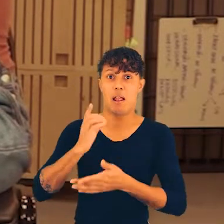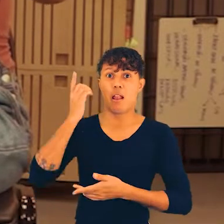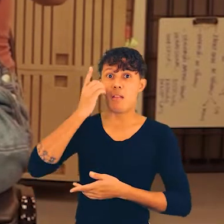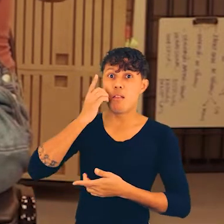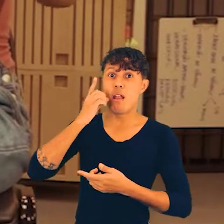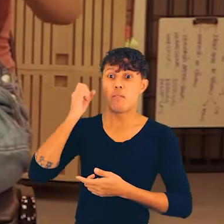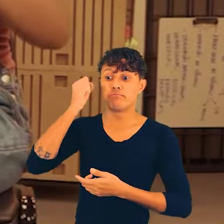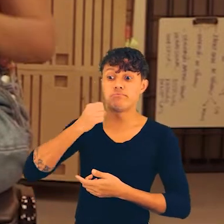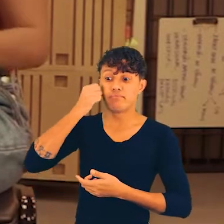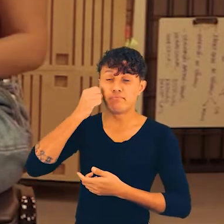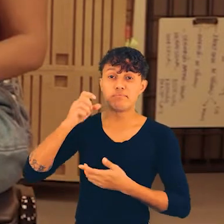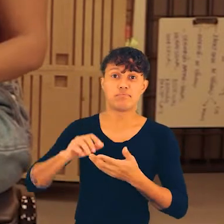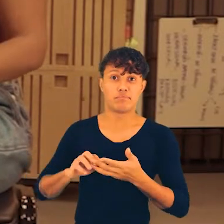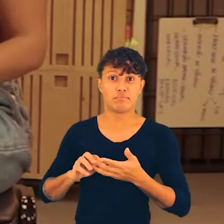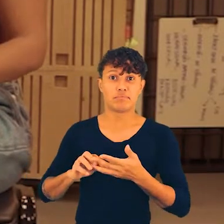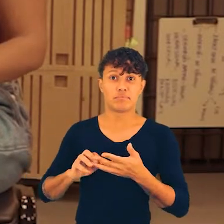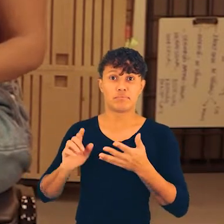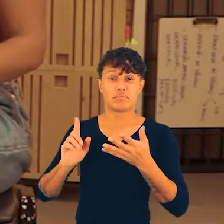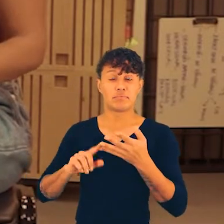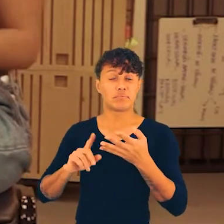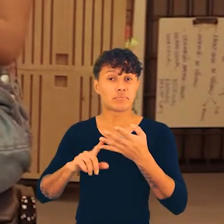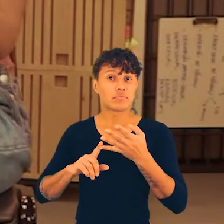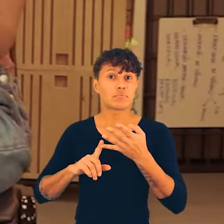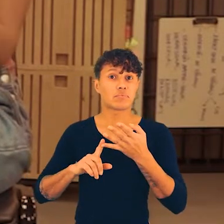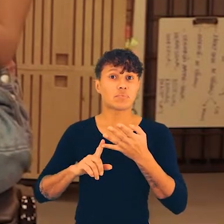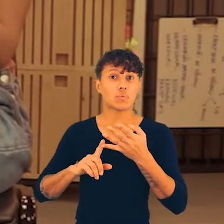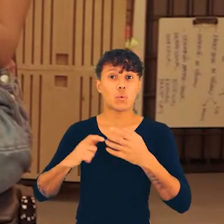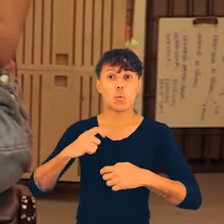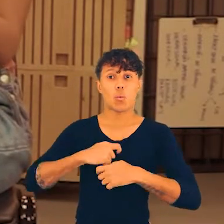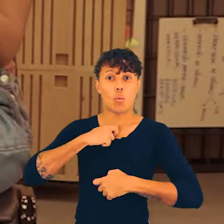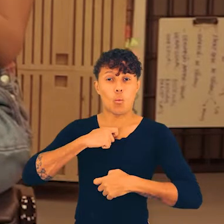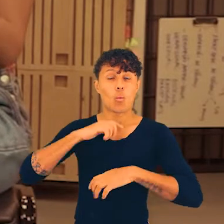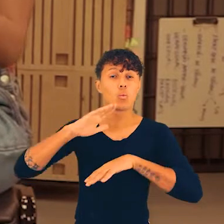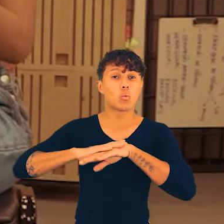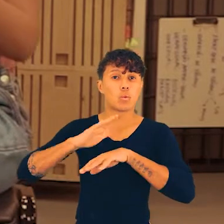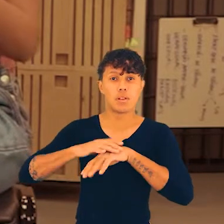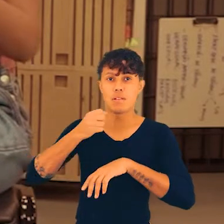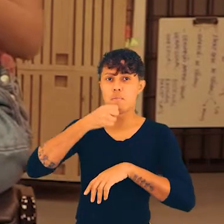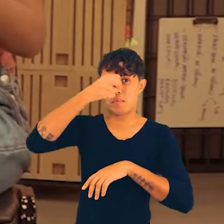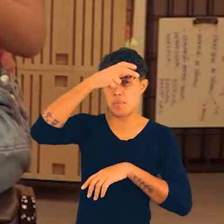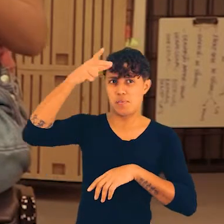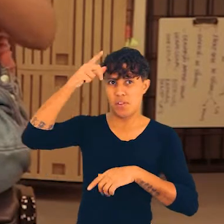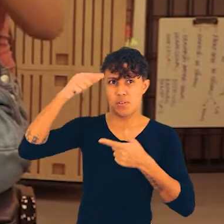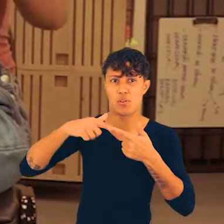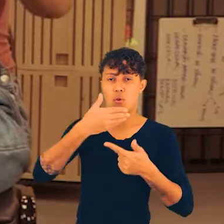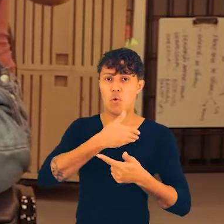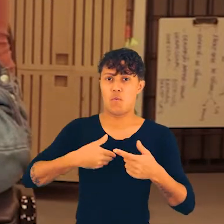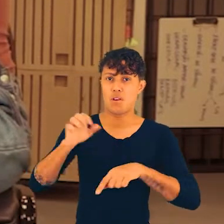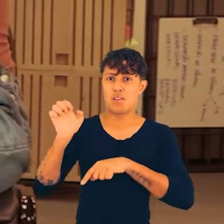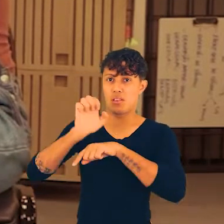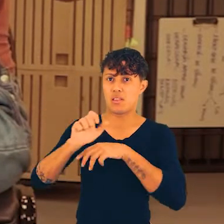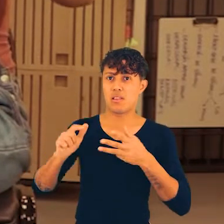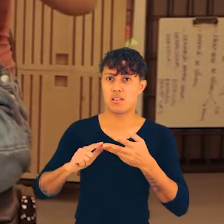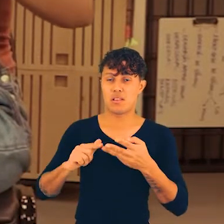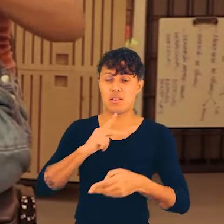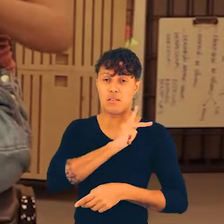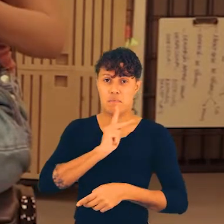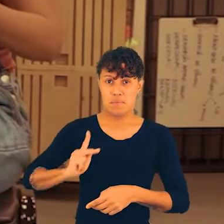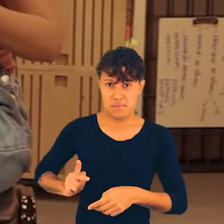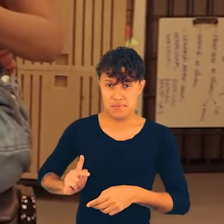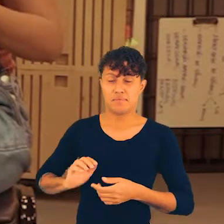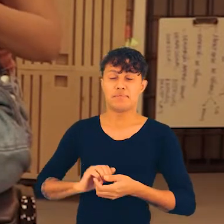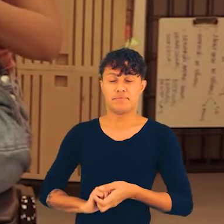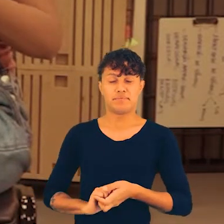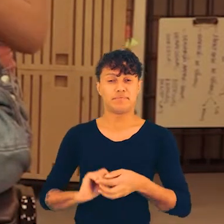Federais e o Senado, ou o debate do Executivo, que é as prefeituras, os governos de Estado